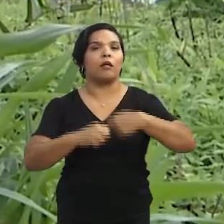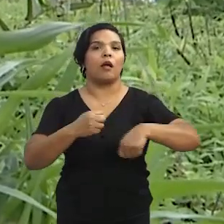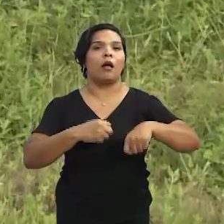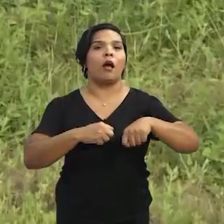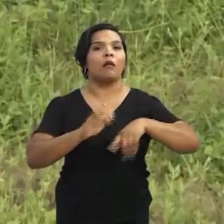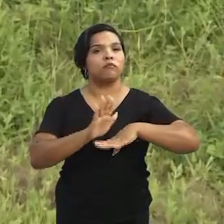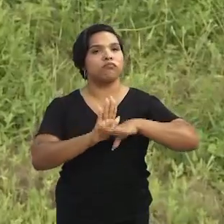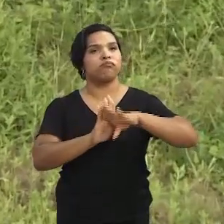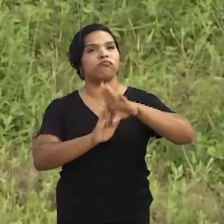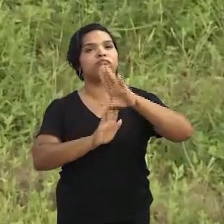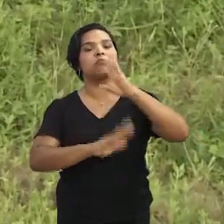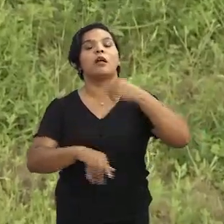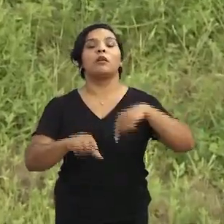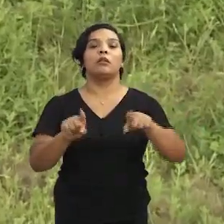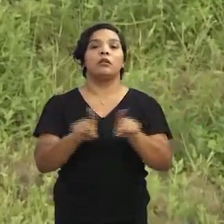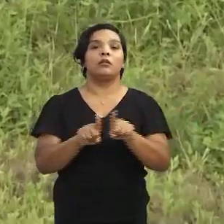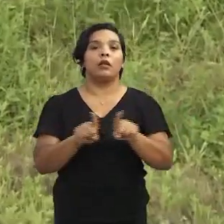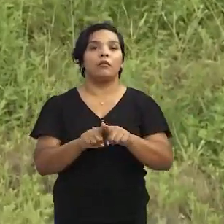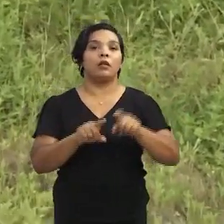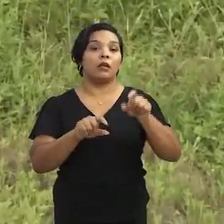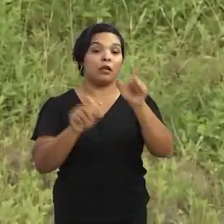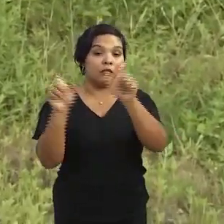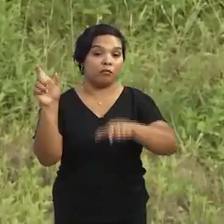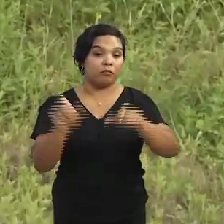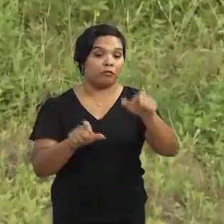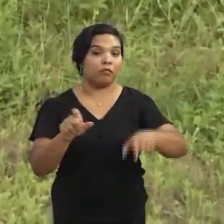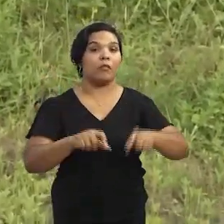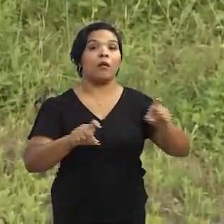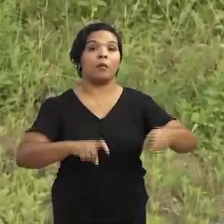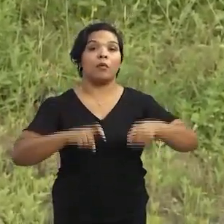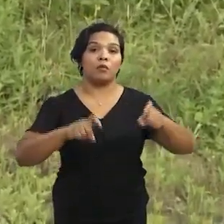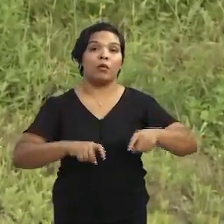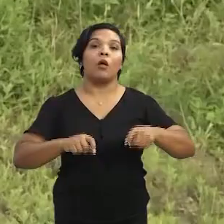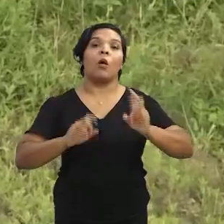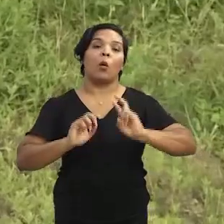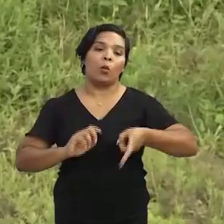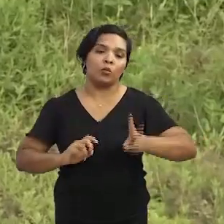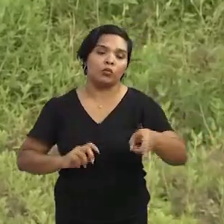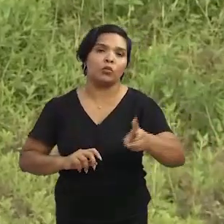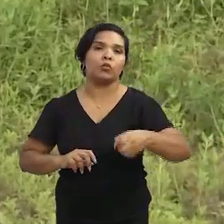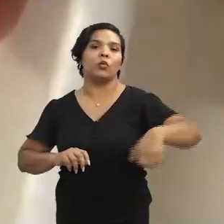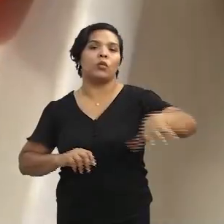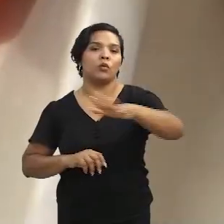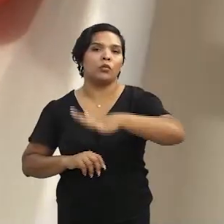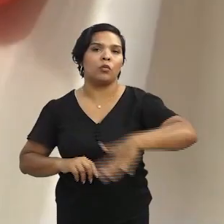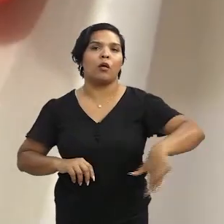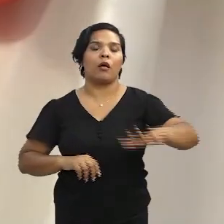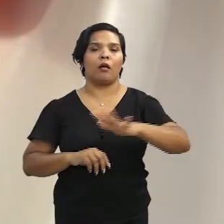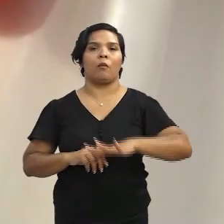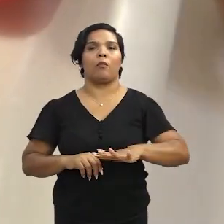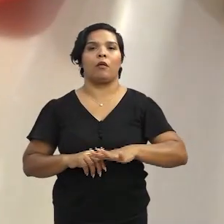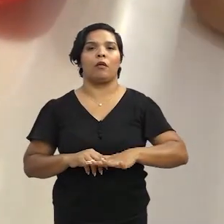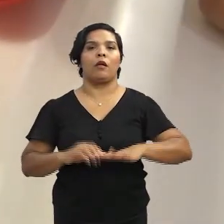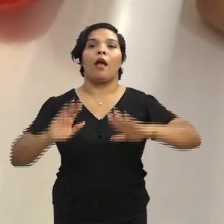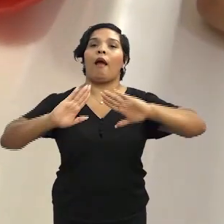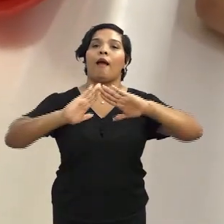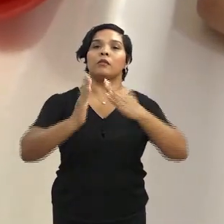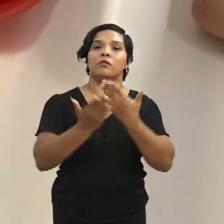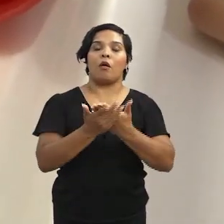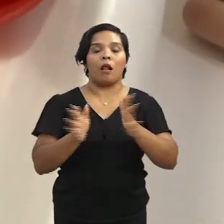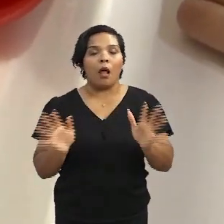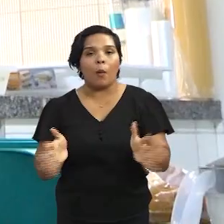local, incentivando para que esses produtores continuem, permaneçam no campo. Quanto às escolas, o PNAE